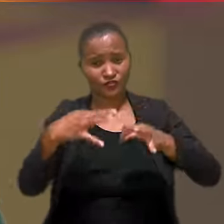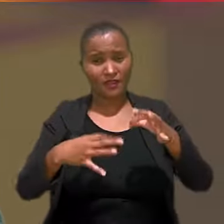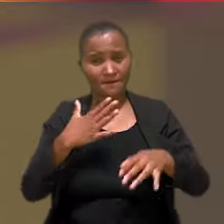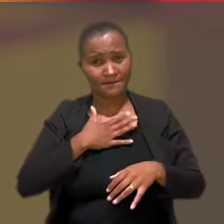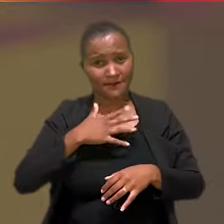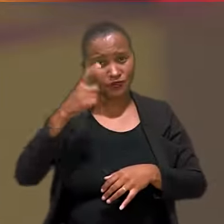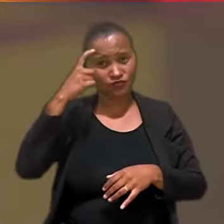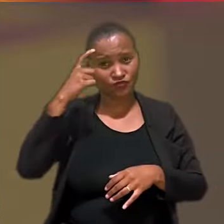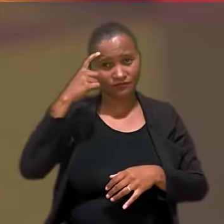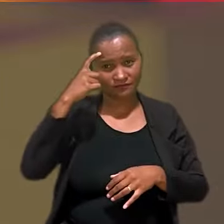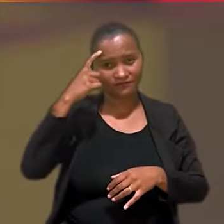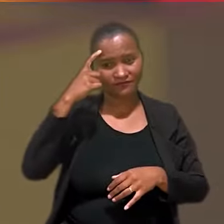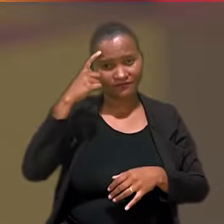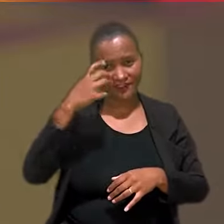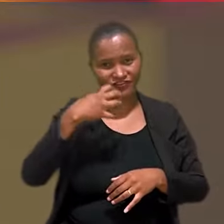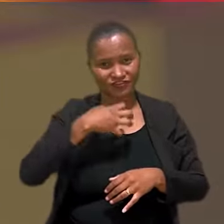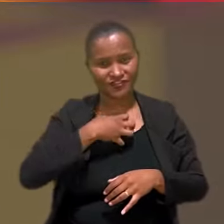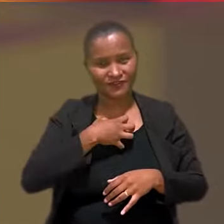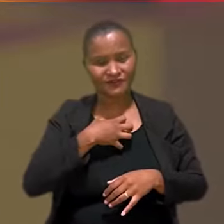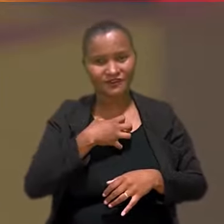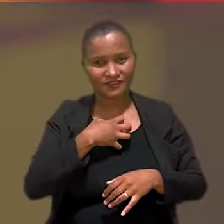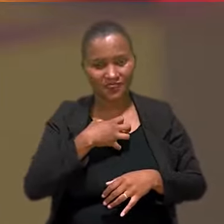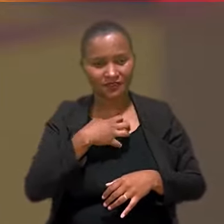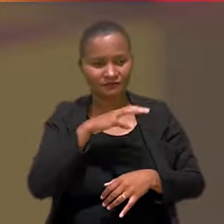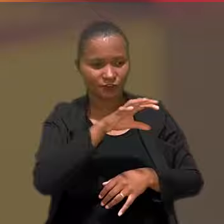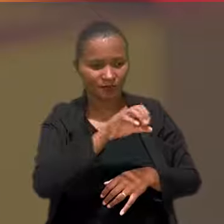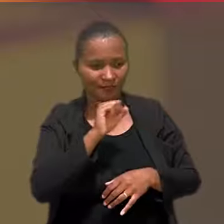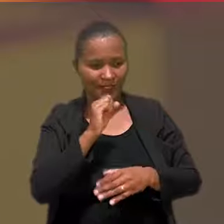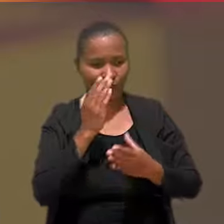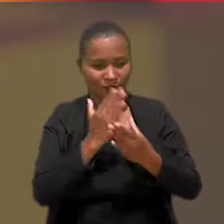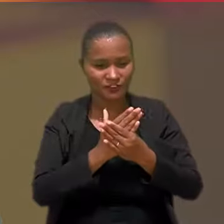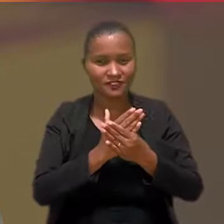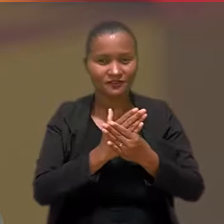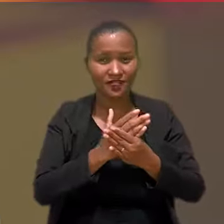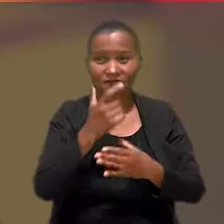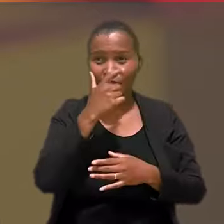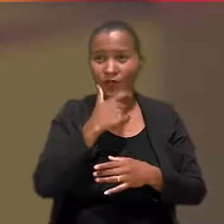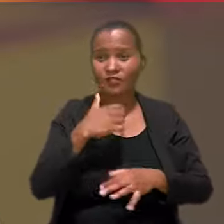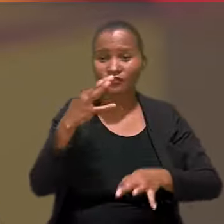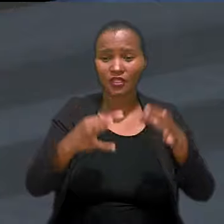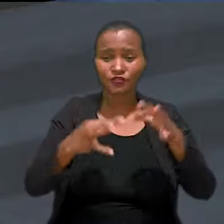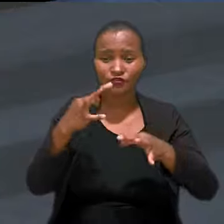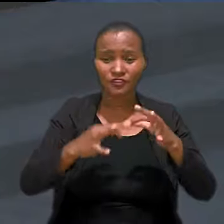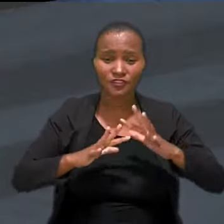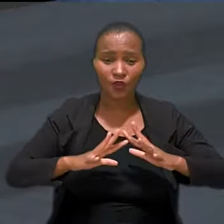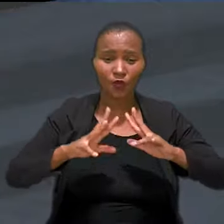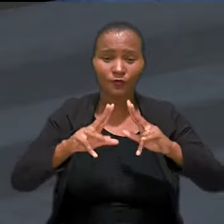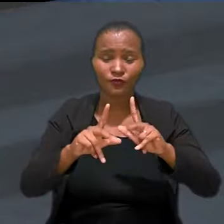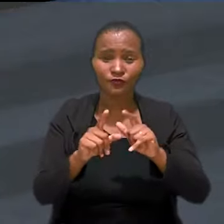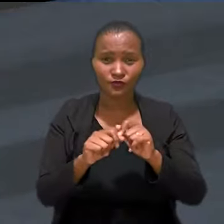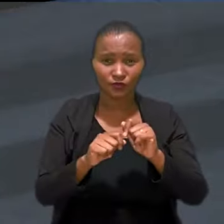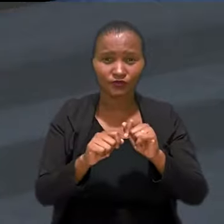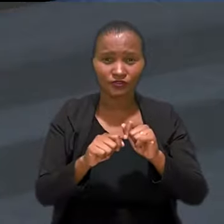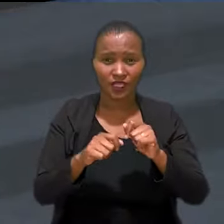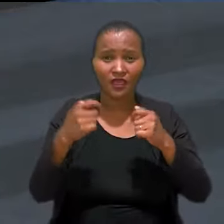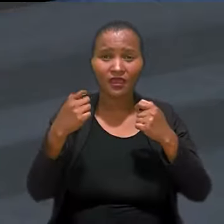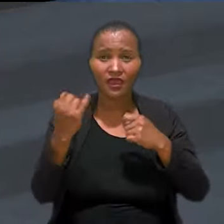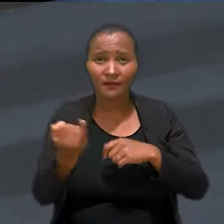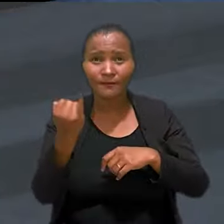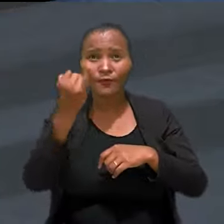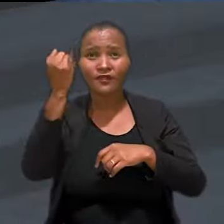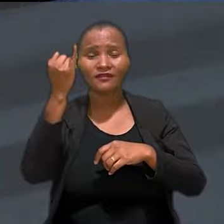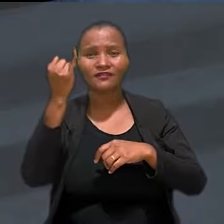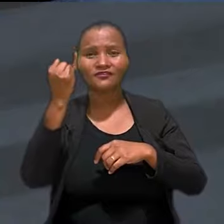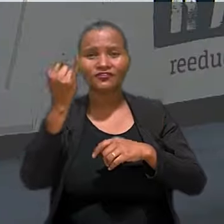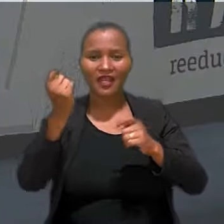o meu jeito de julgar e de mudar o meu modo de pensar na hora que eu pego um processo, eu acho que a Justiça como um todo é